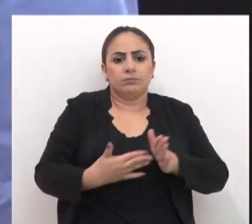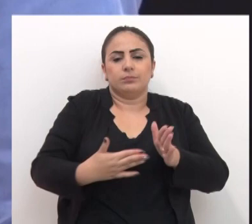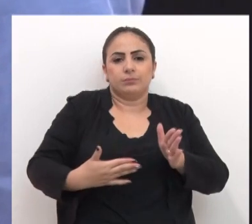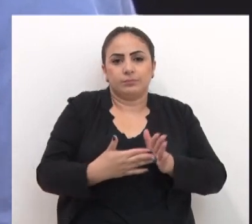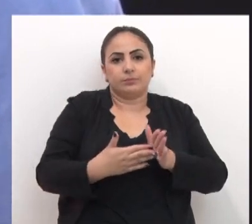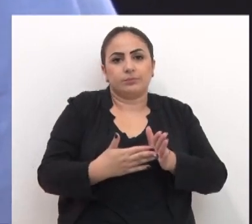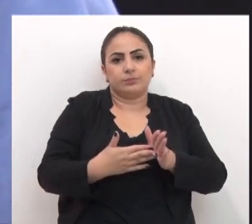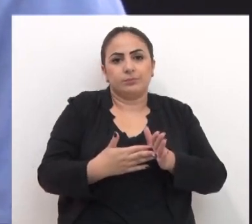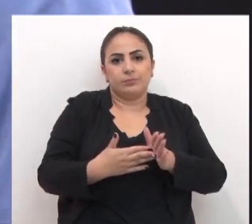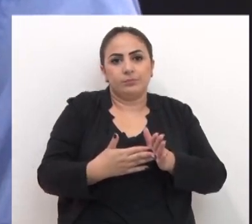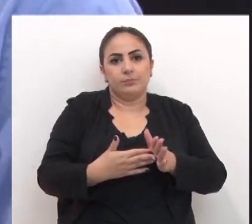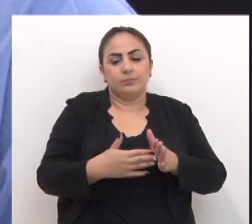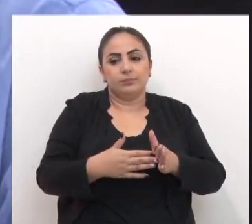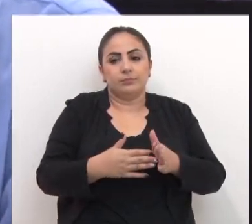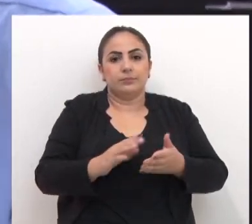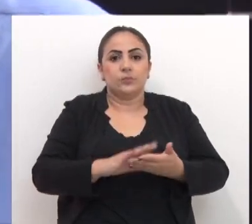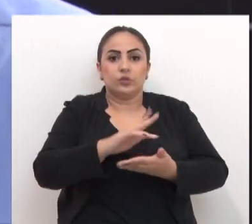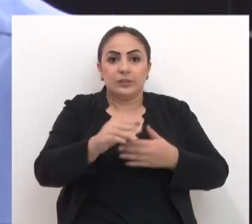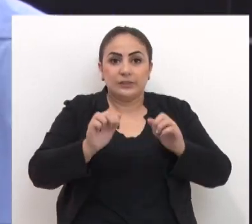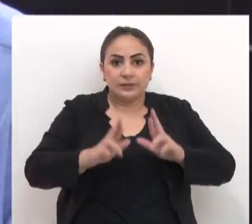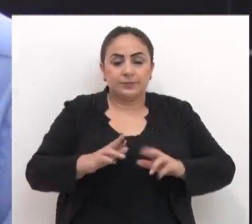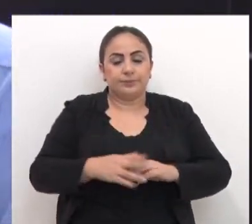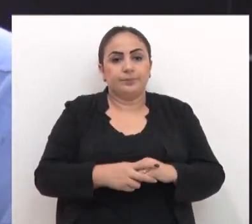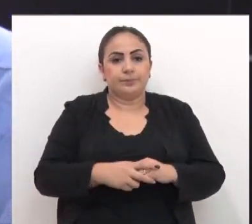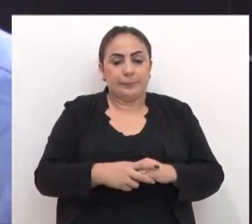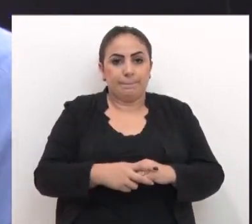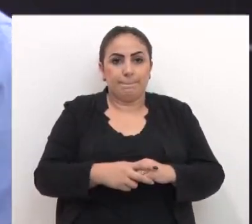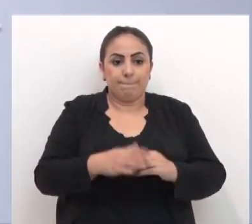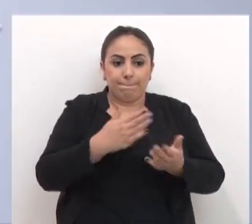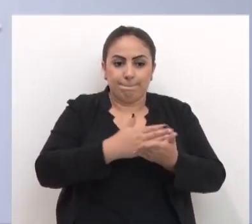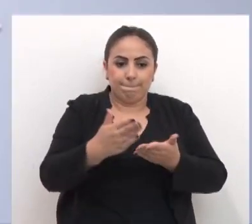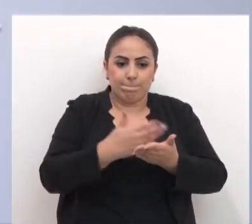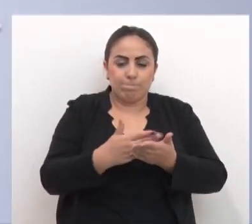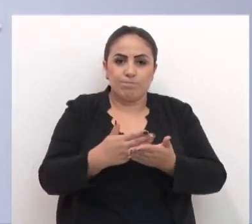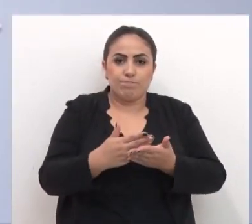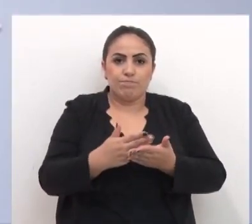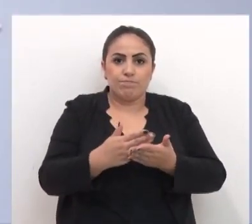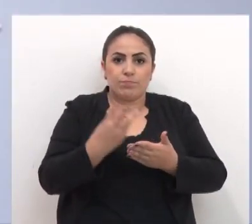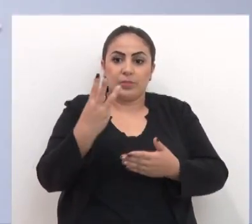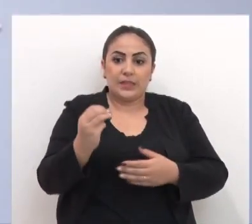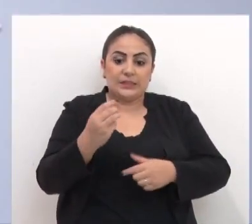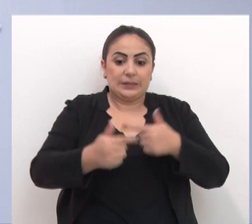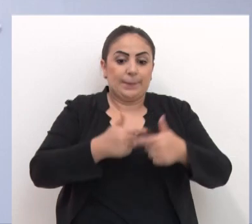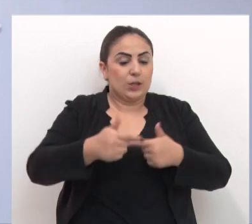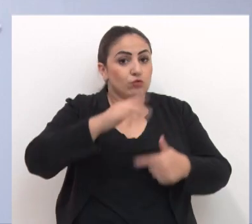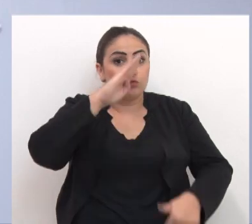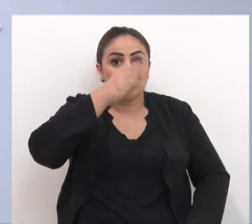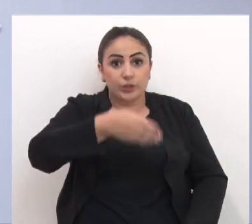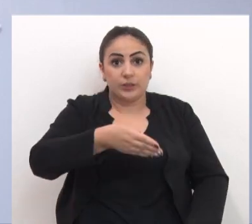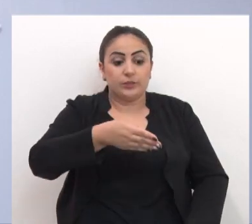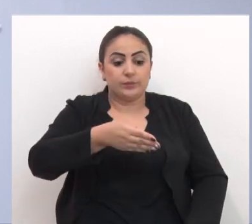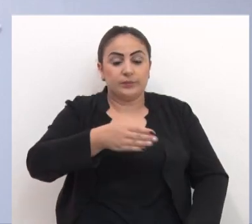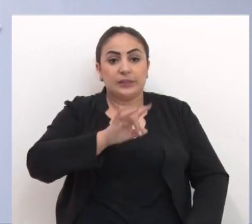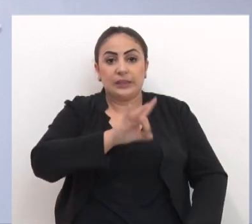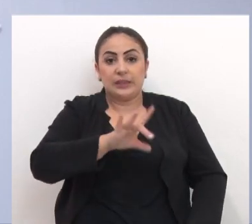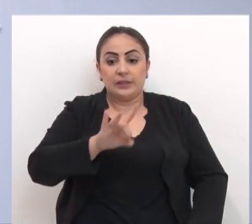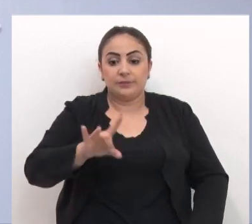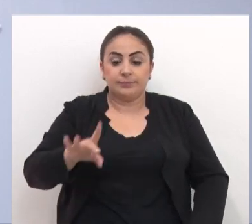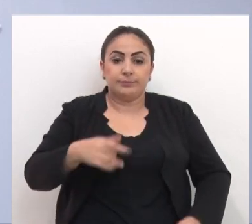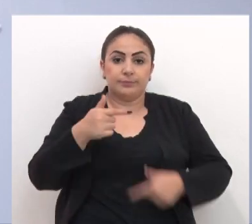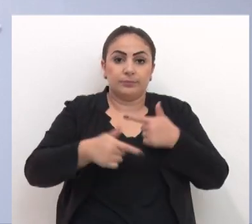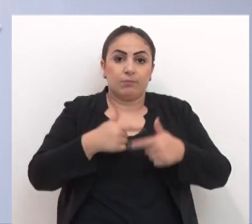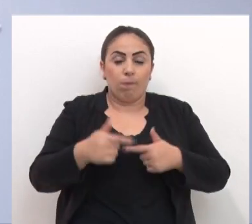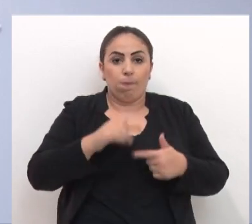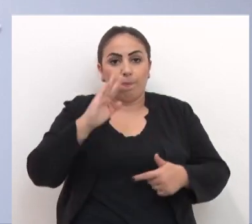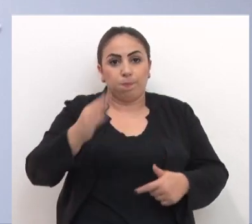burocrático está comprometendo diversos setores e a previsão inicial são 30 empregos diretos